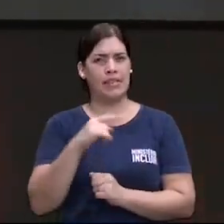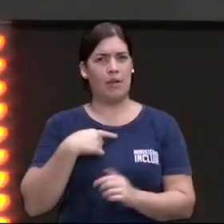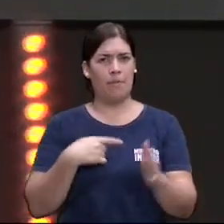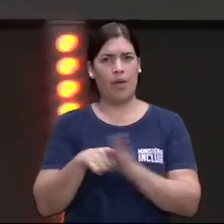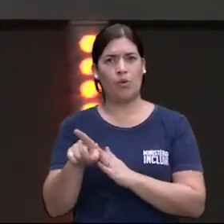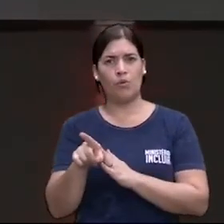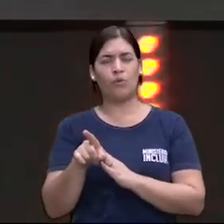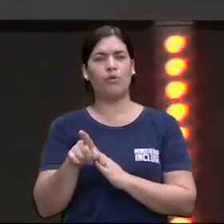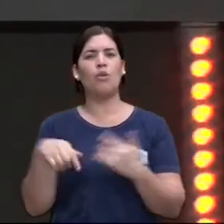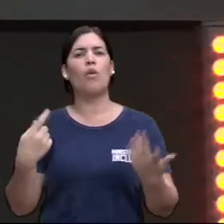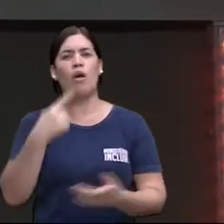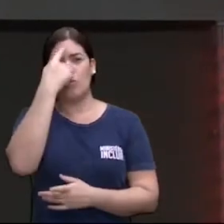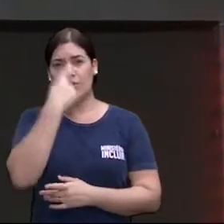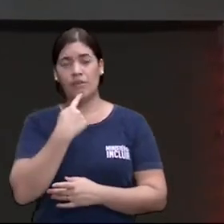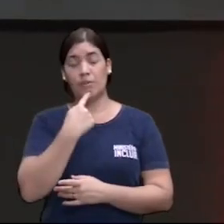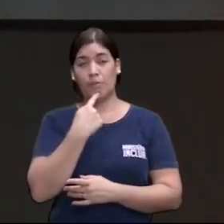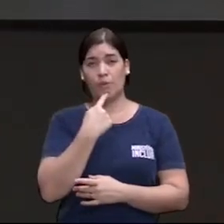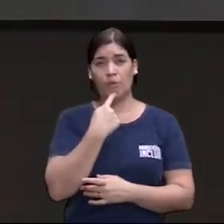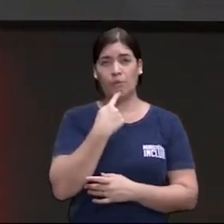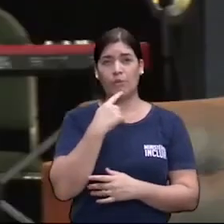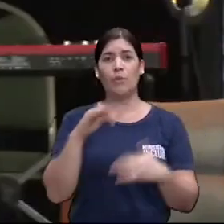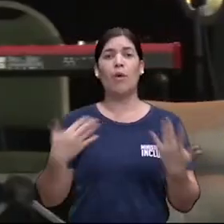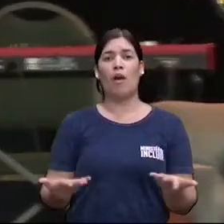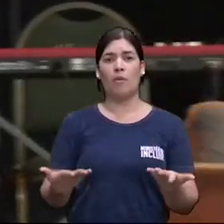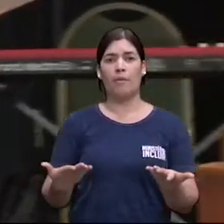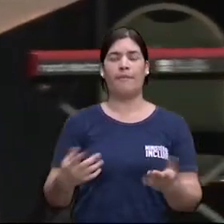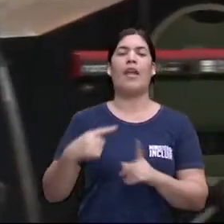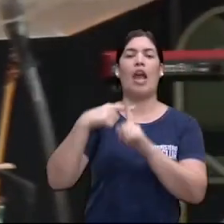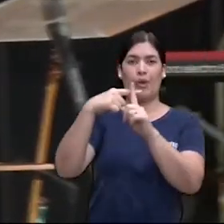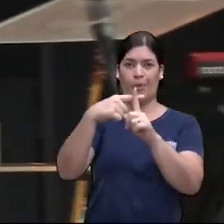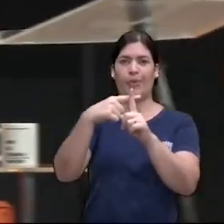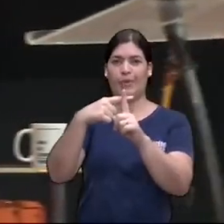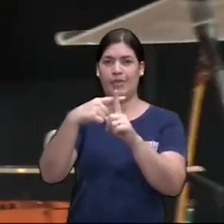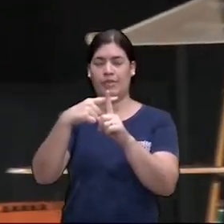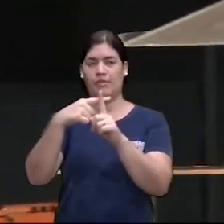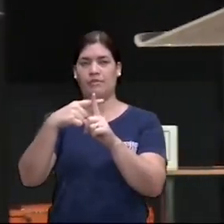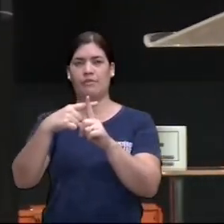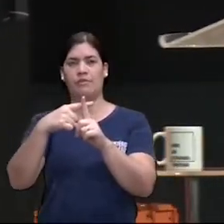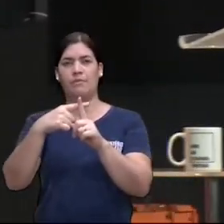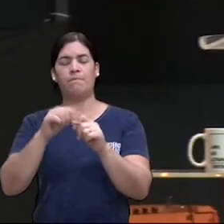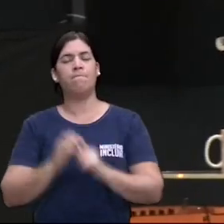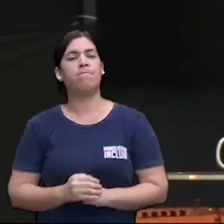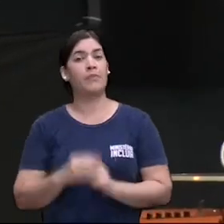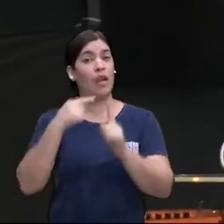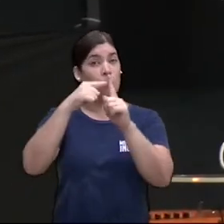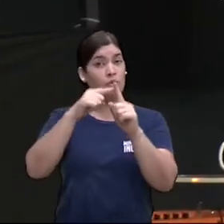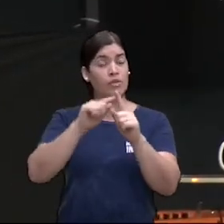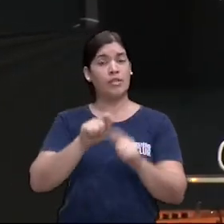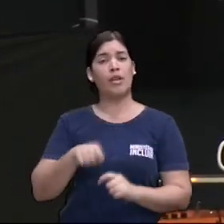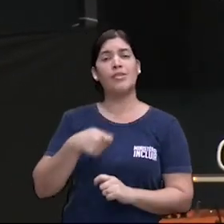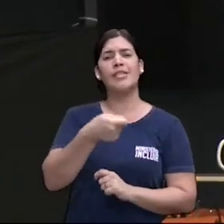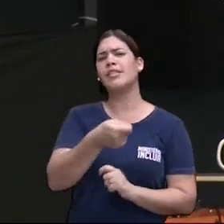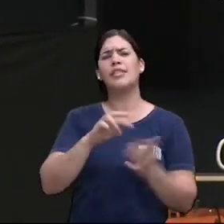que é a cruz. Nem sempre foi assim. A cruz era o símbolo da humilhação.